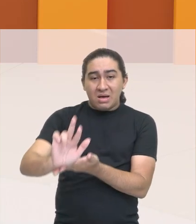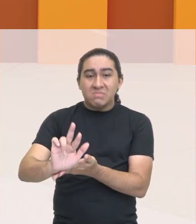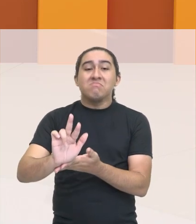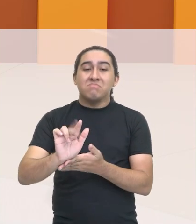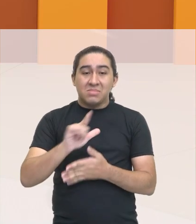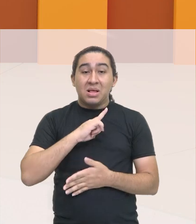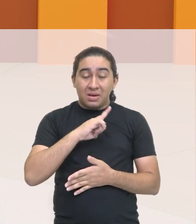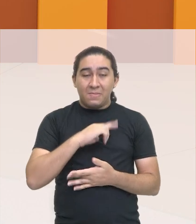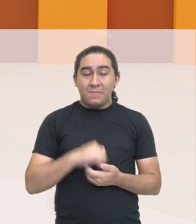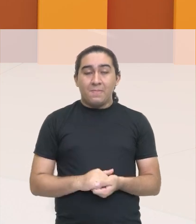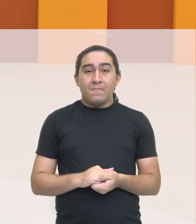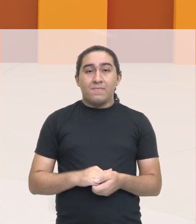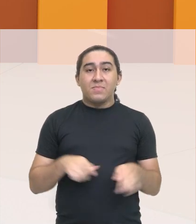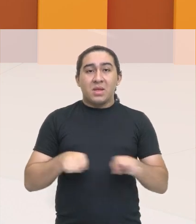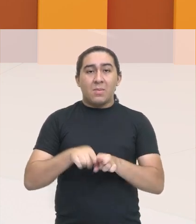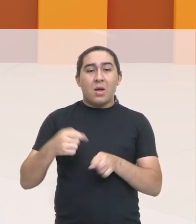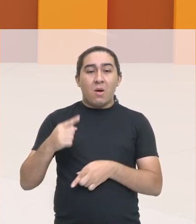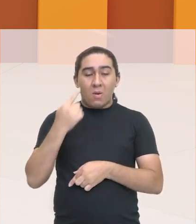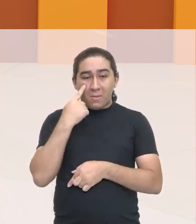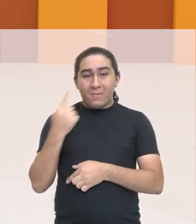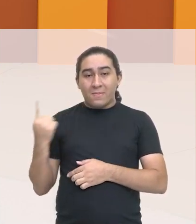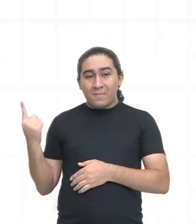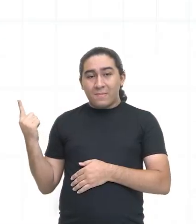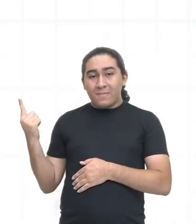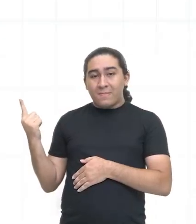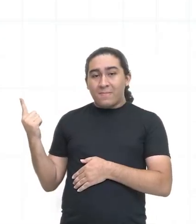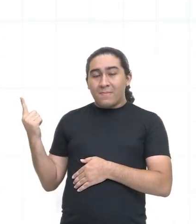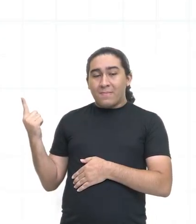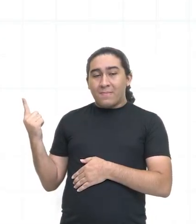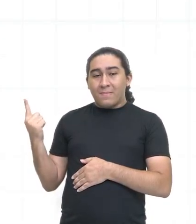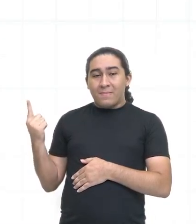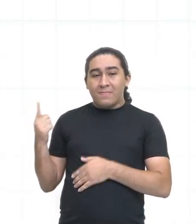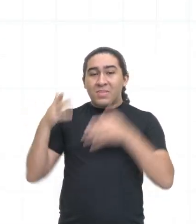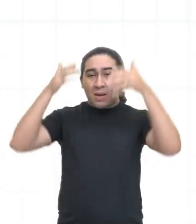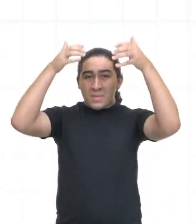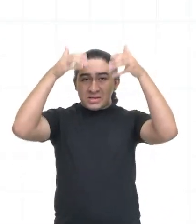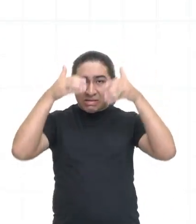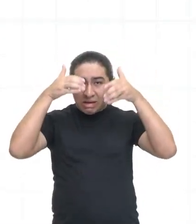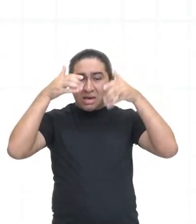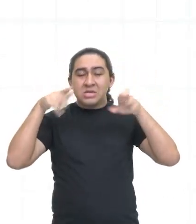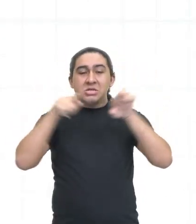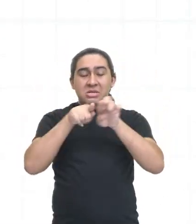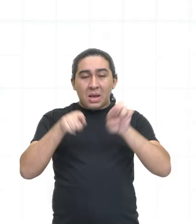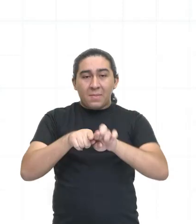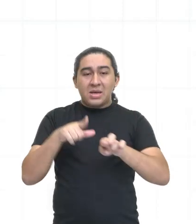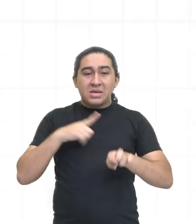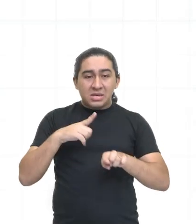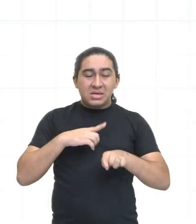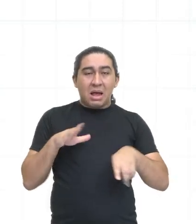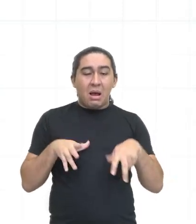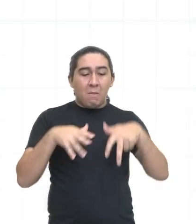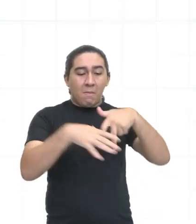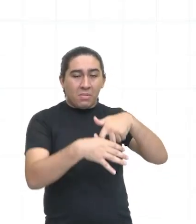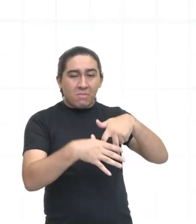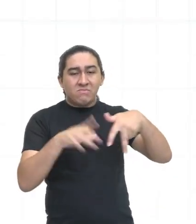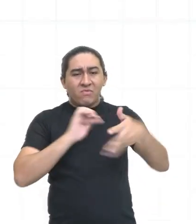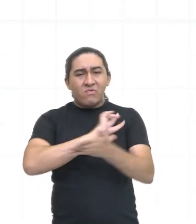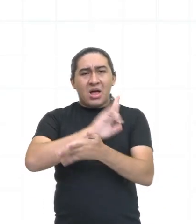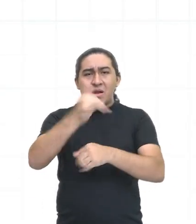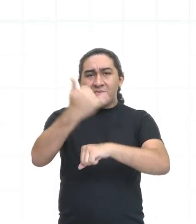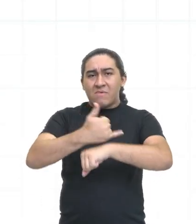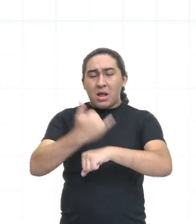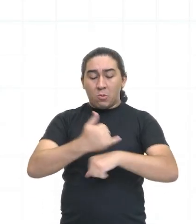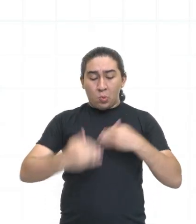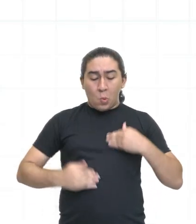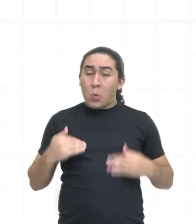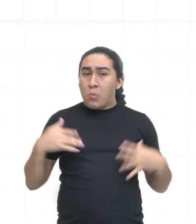não é? Que estão com escudo, com espadas, capacete, com protetores de perna e tudo mais? Então,